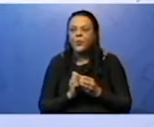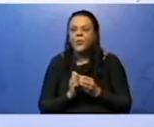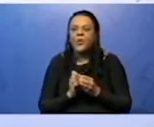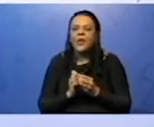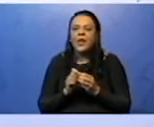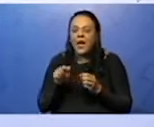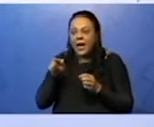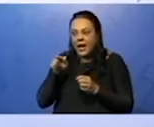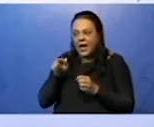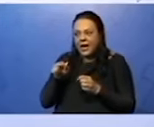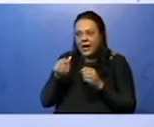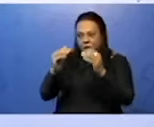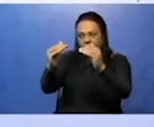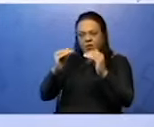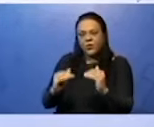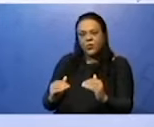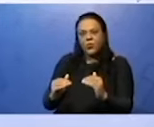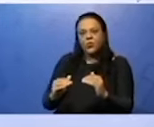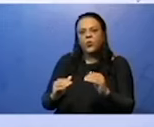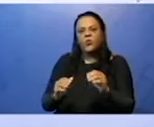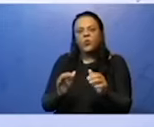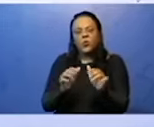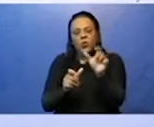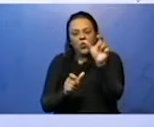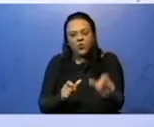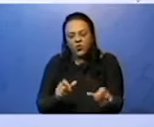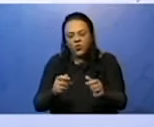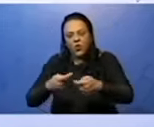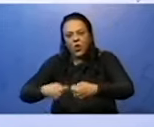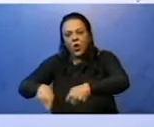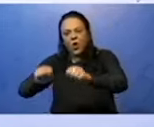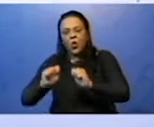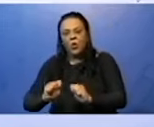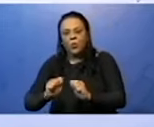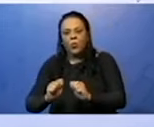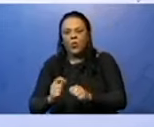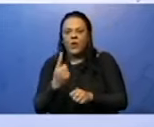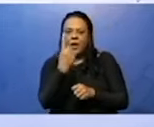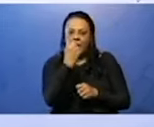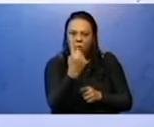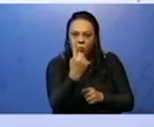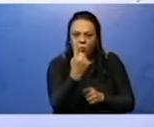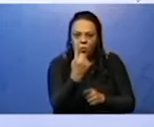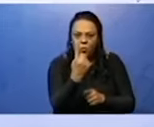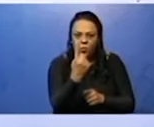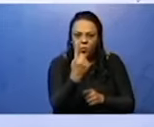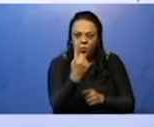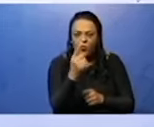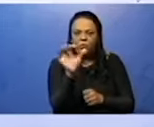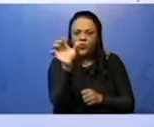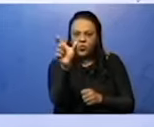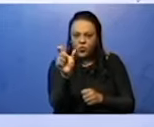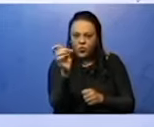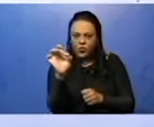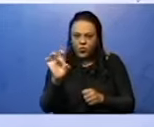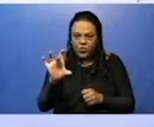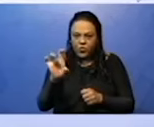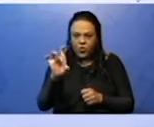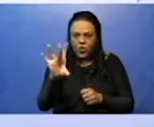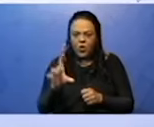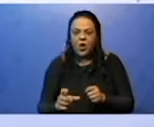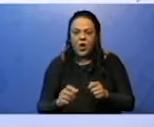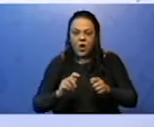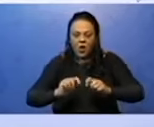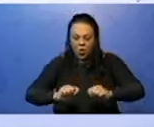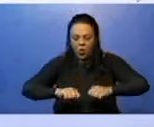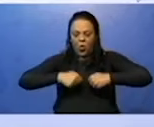composto aí. O que que seria o composto? É o contrário do simples. Se o simples é um núcleo só, obviamente, o composto ele vai